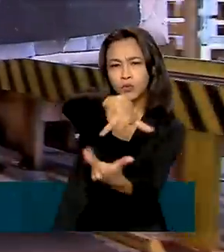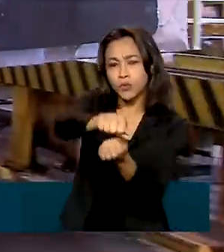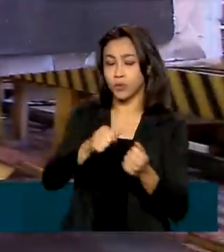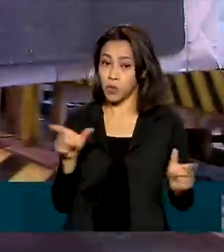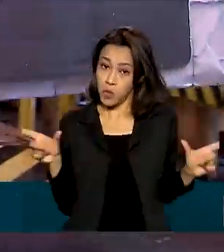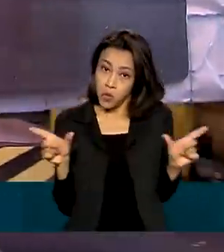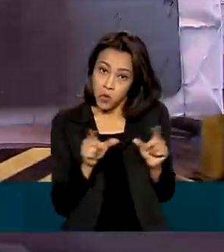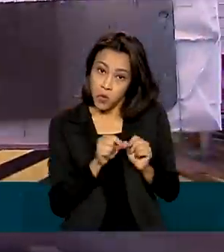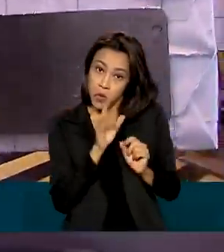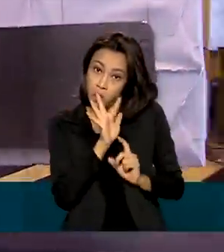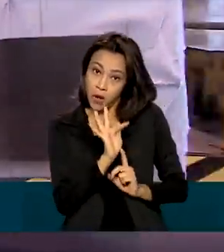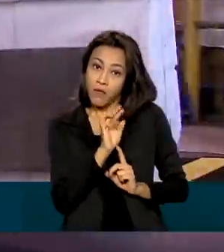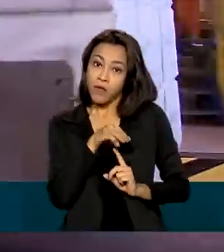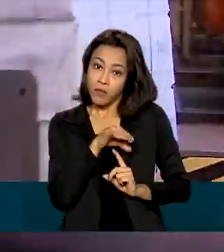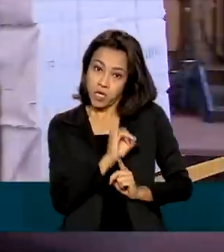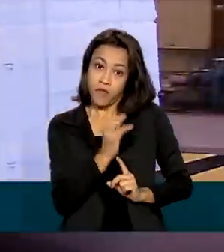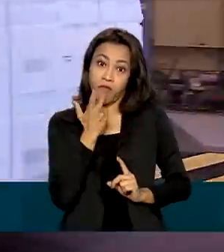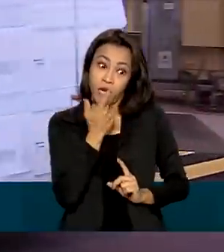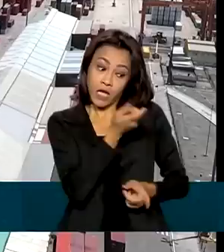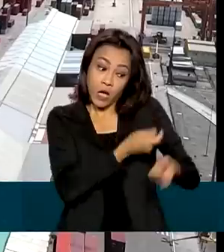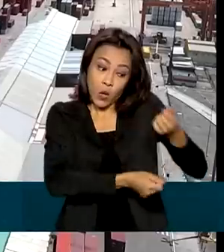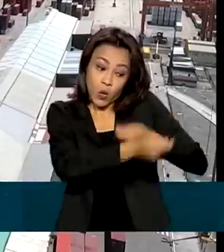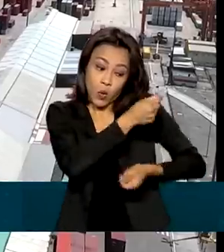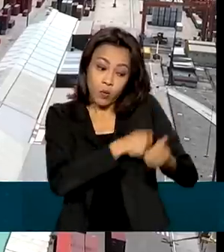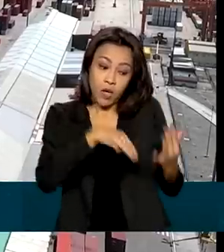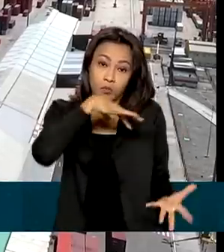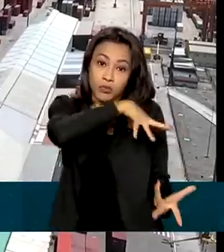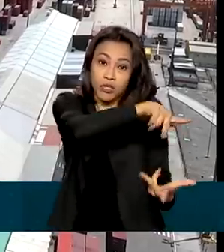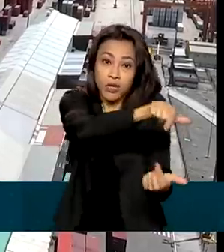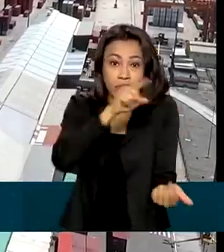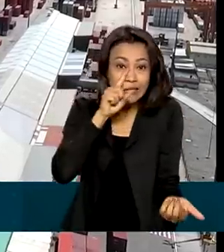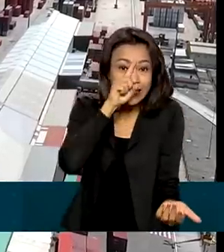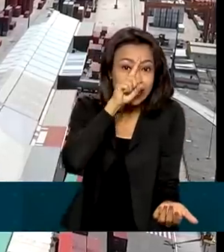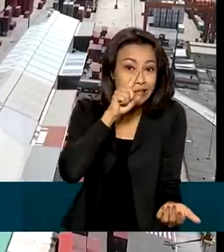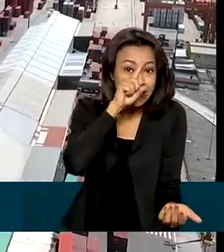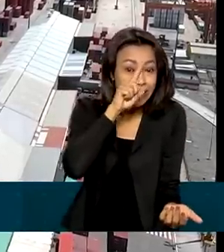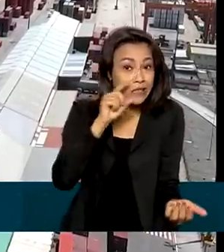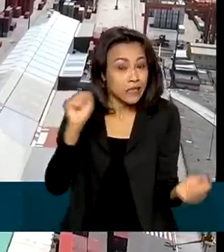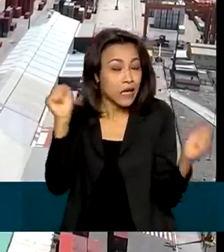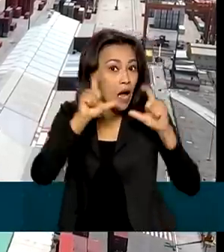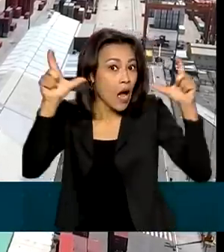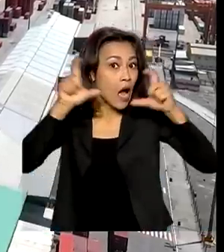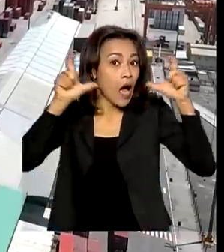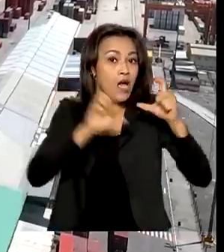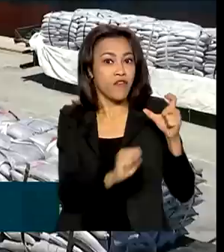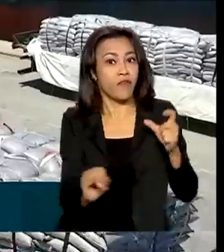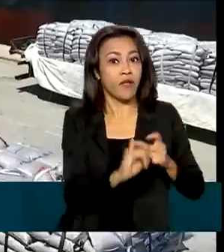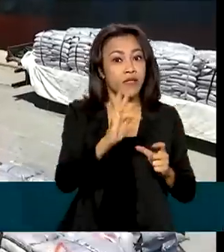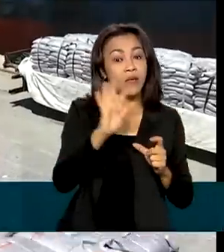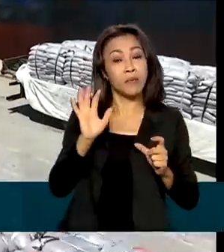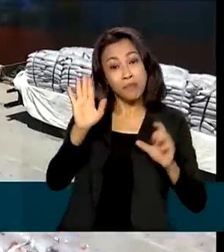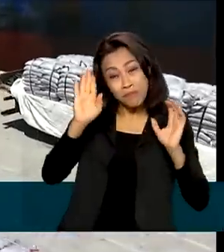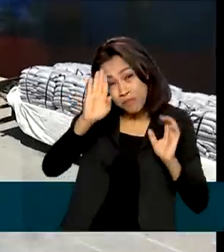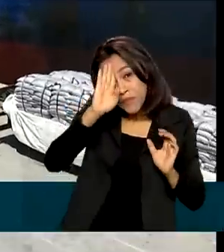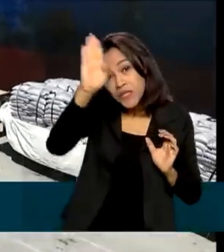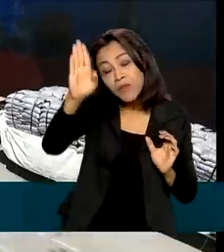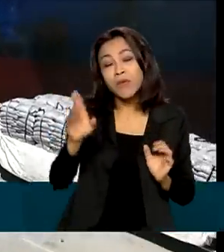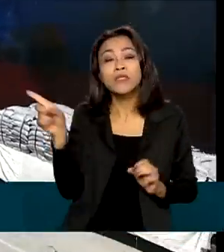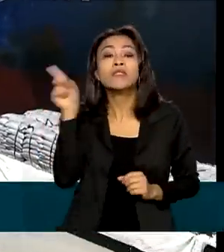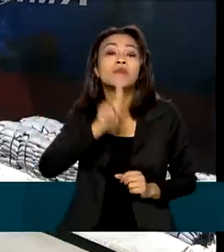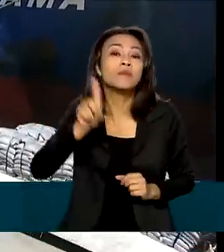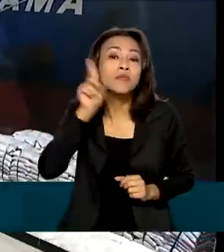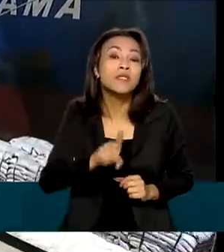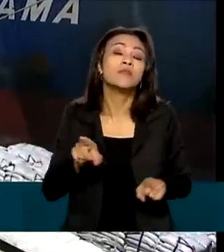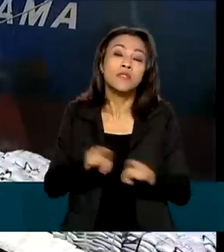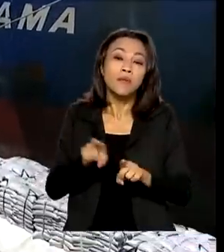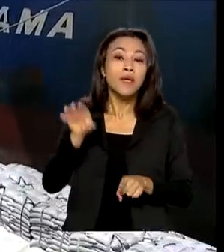afirma que a economia mundial enfrenta riscos e alerta para a inflação, em especial nos Estados Unidos e nas principais economias